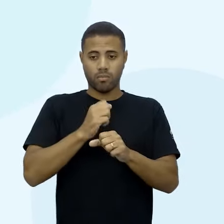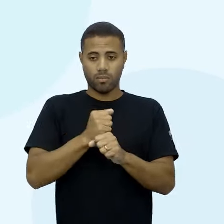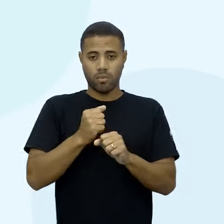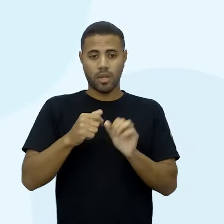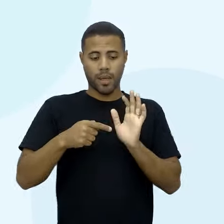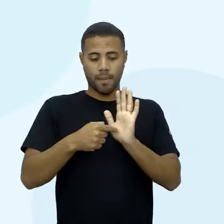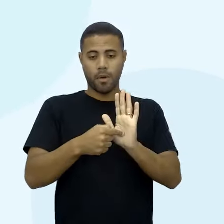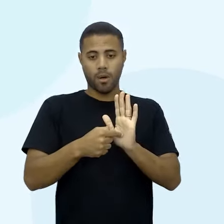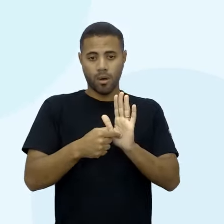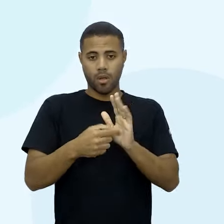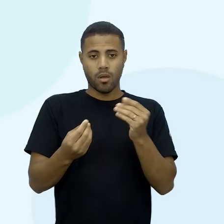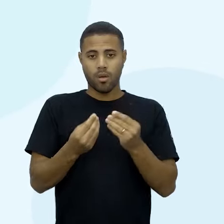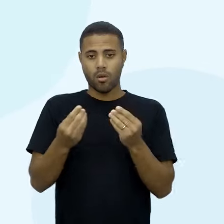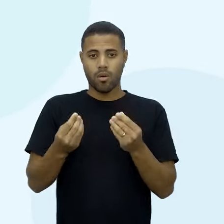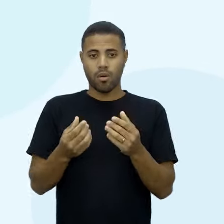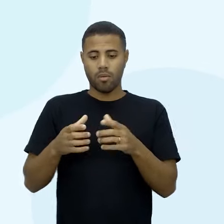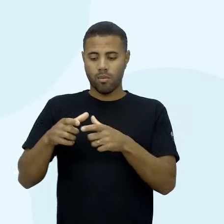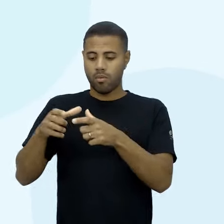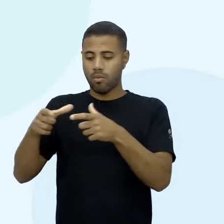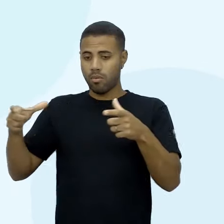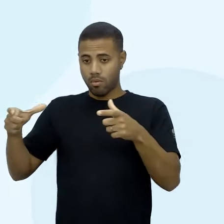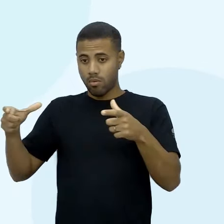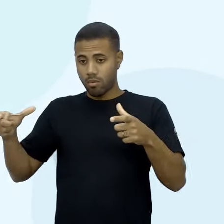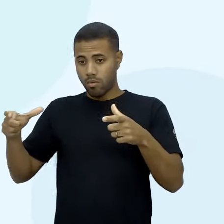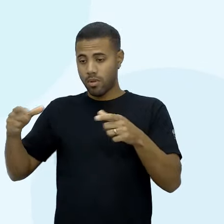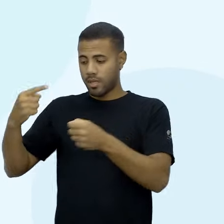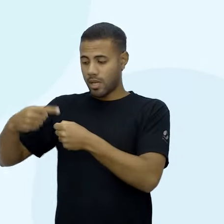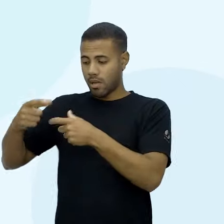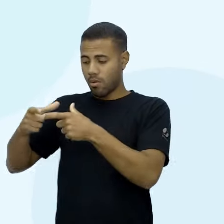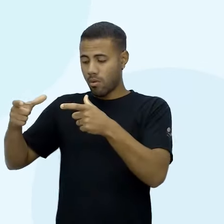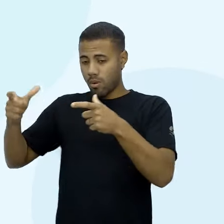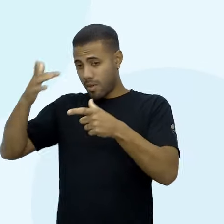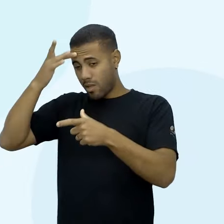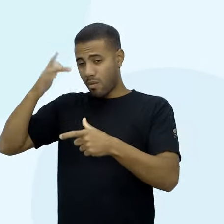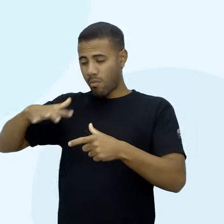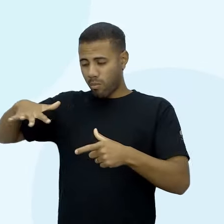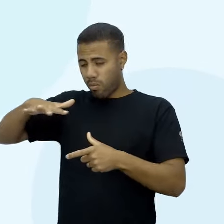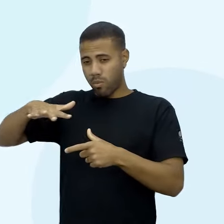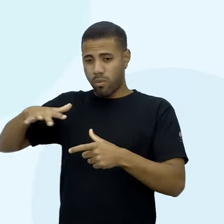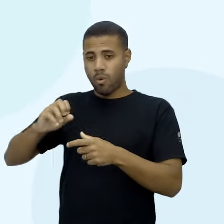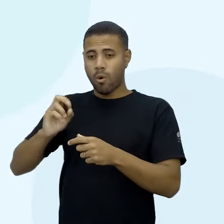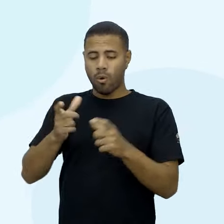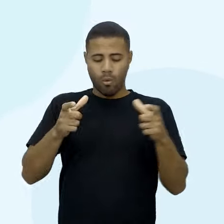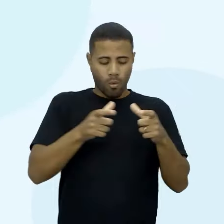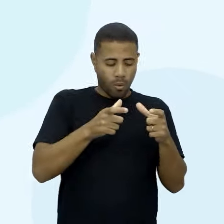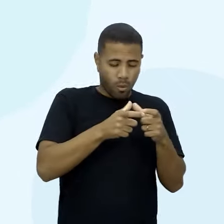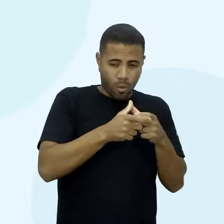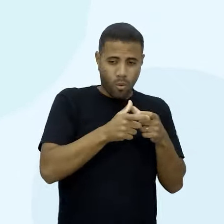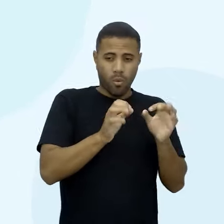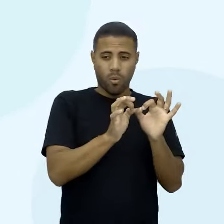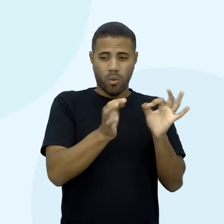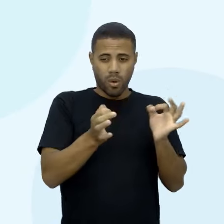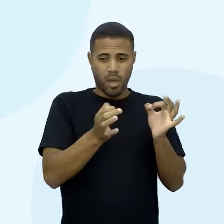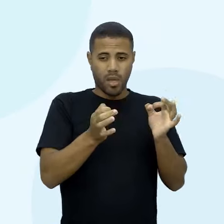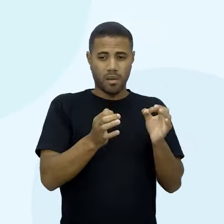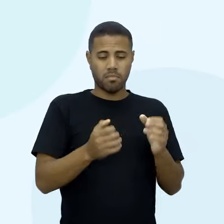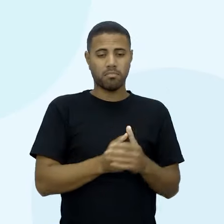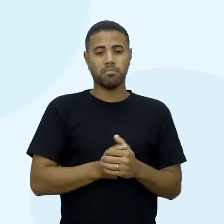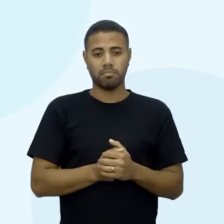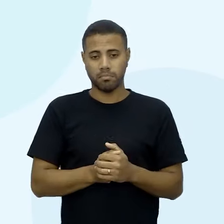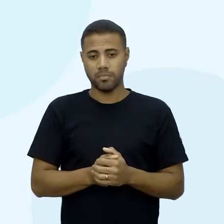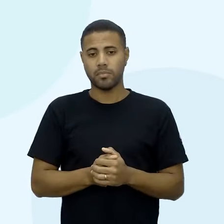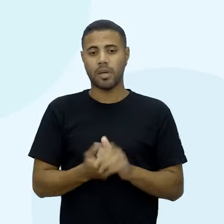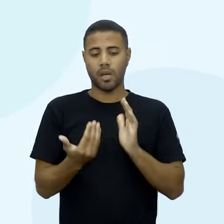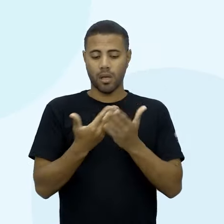amostra para populações grandes ou desconhecida, né? A aula 9, que foi apresentada para vocês